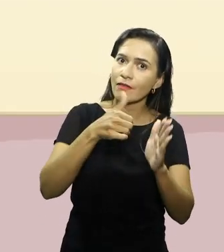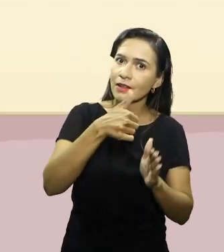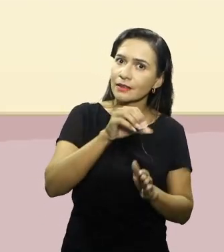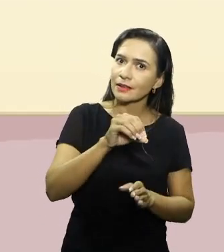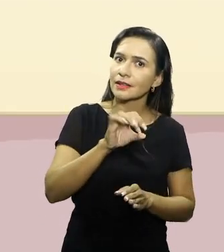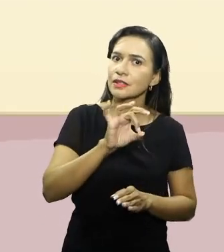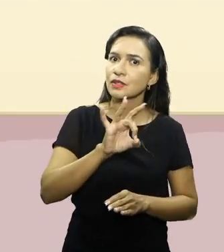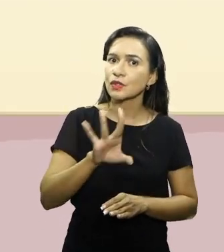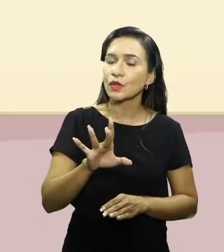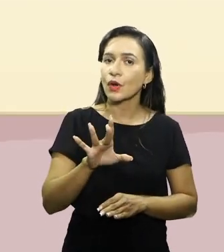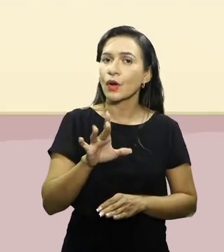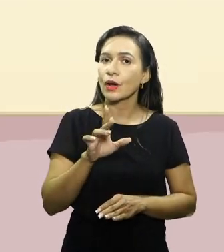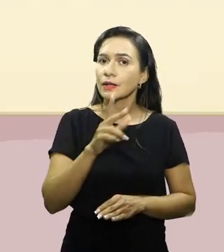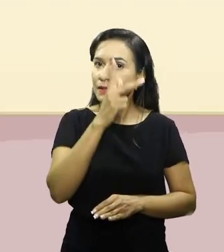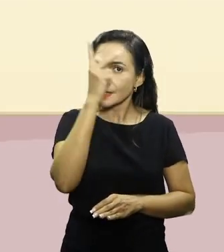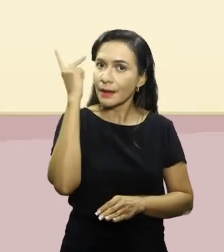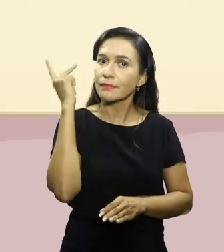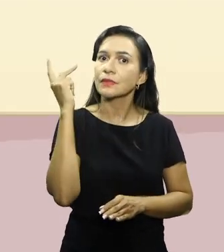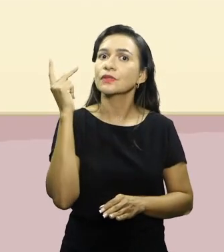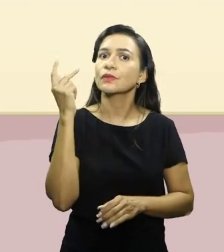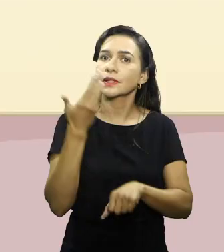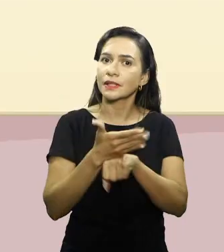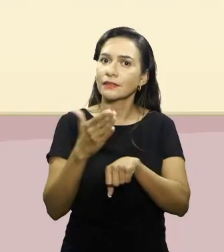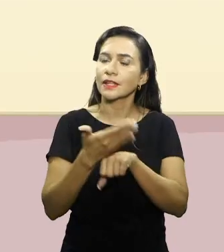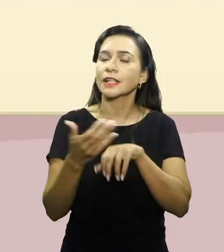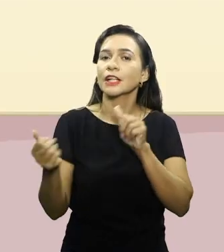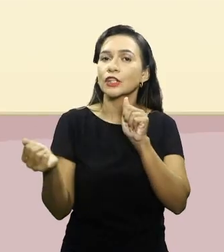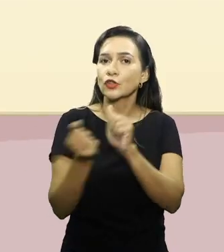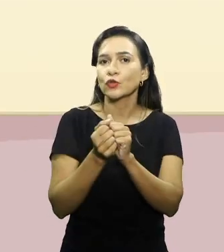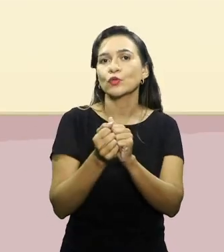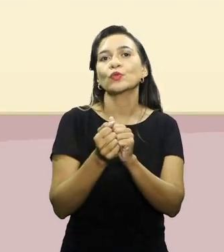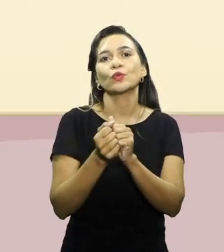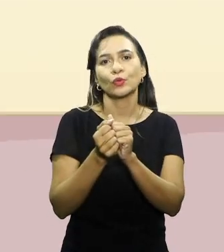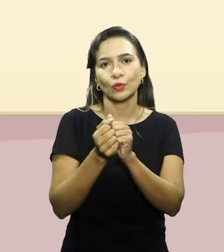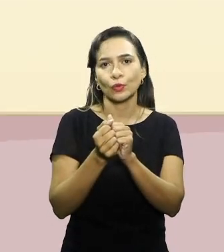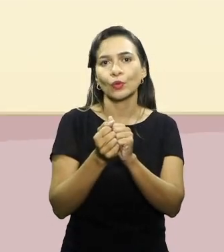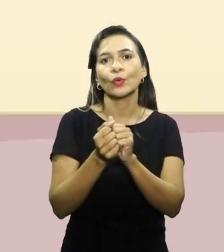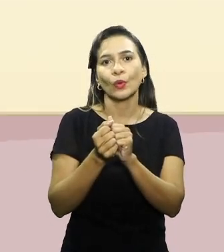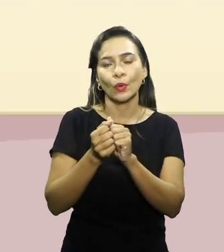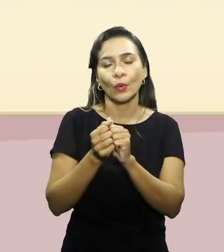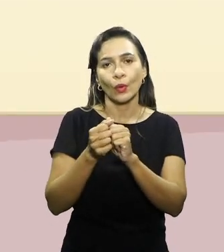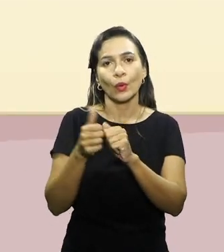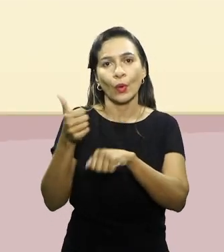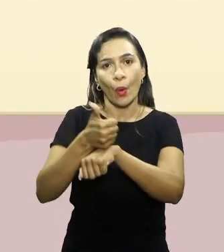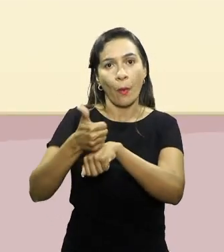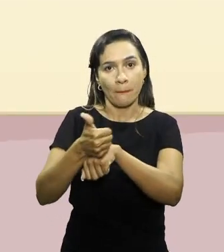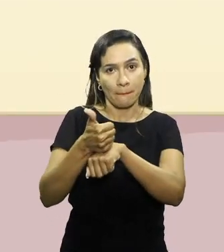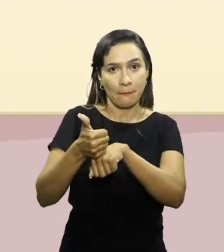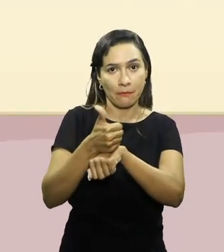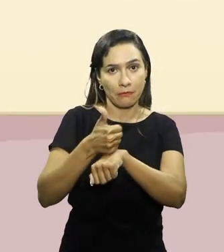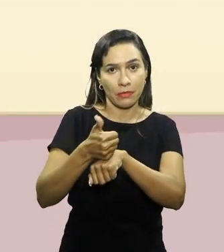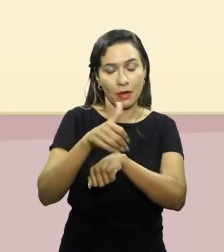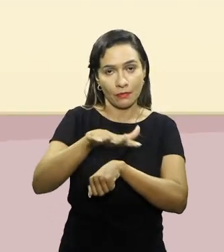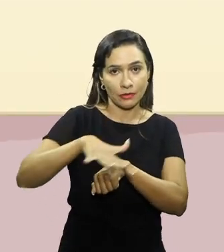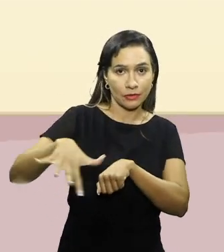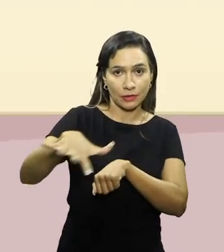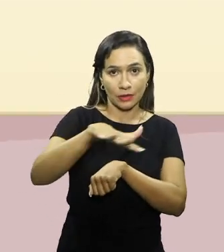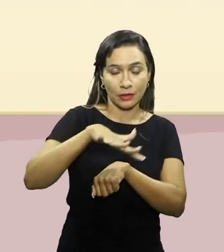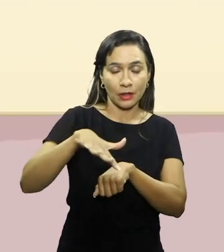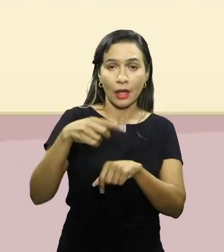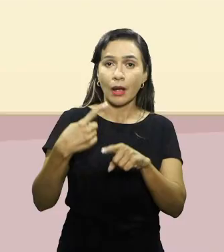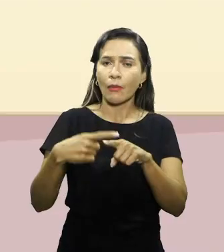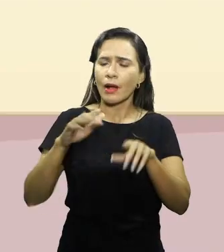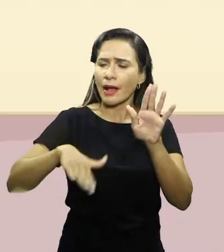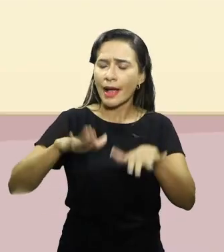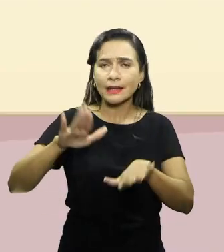recomendada se você estiver treinando sob a supervisão de um profissional da área, certo? Porque muitas vezes as pessoas não conhecem